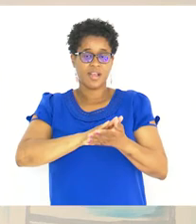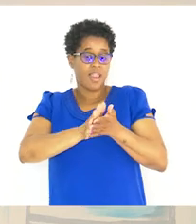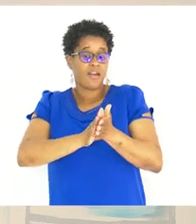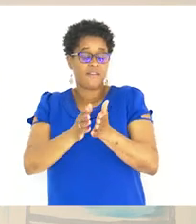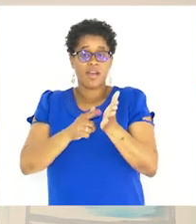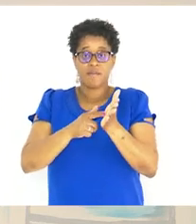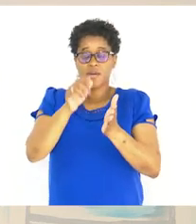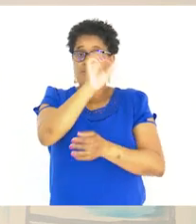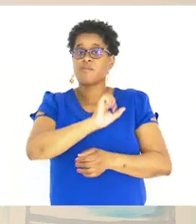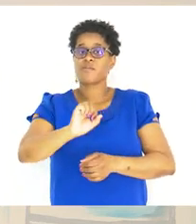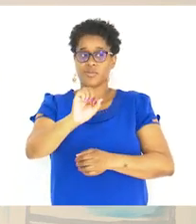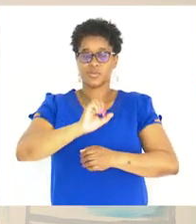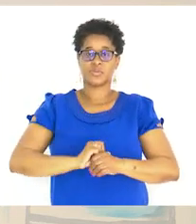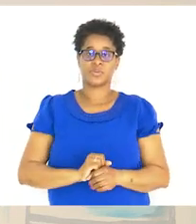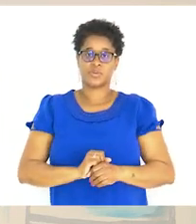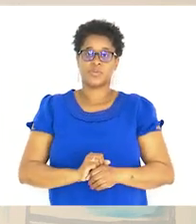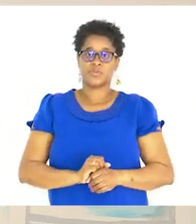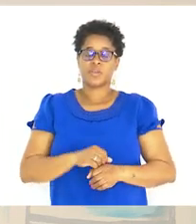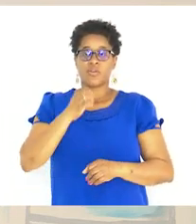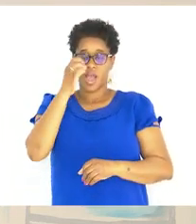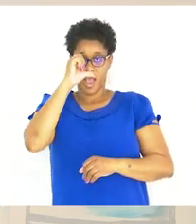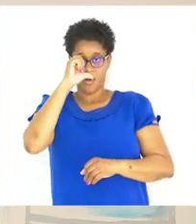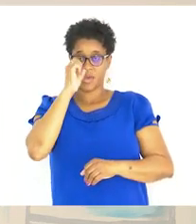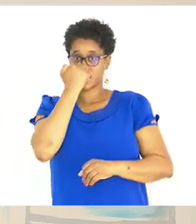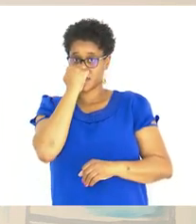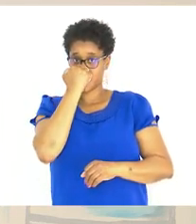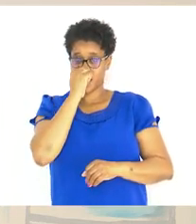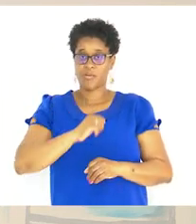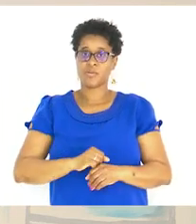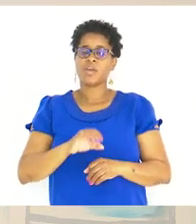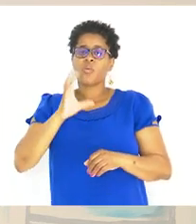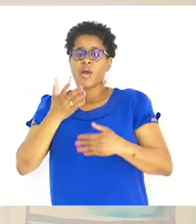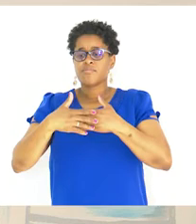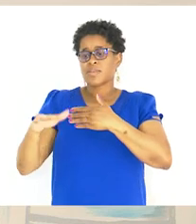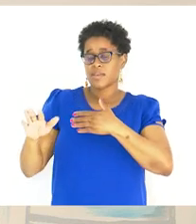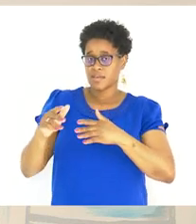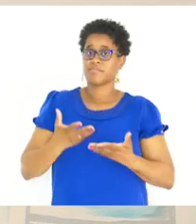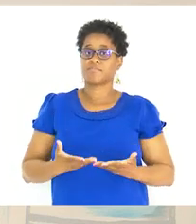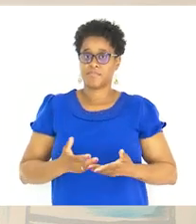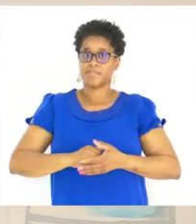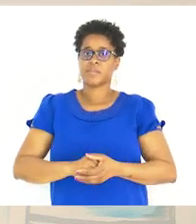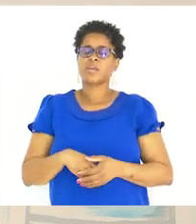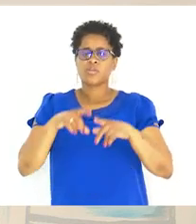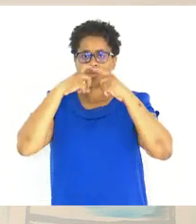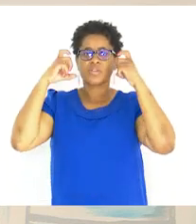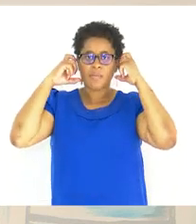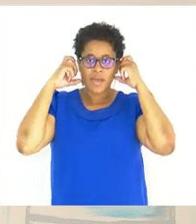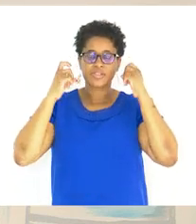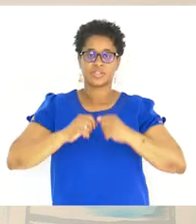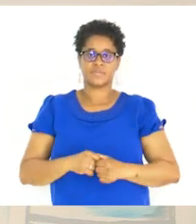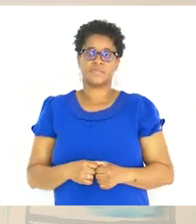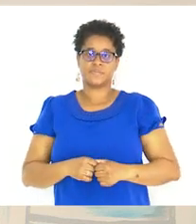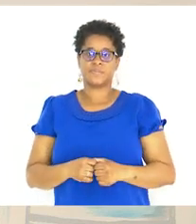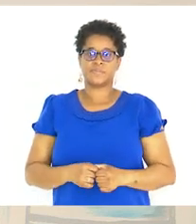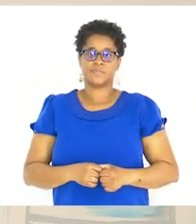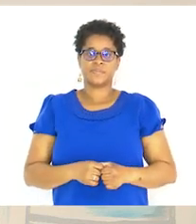lavar as vossas mãos Com água e sabão E quando saírem E Usem a máscara